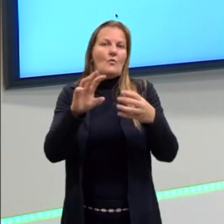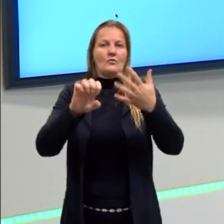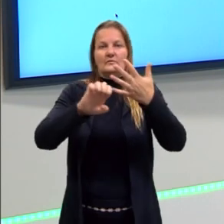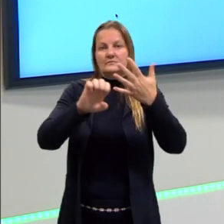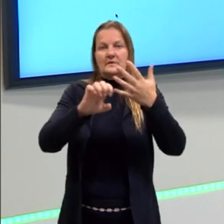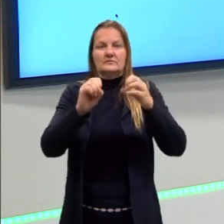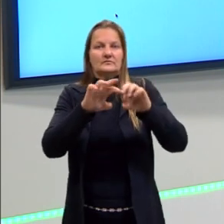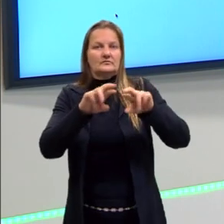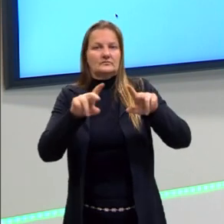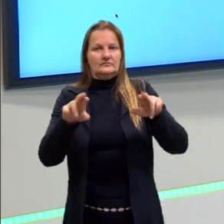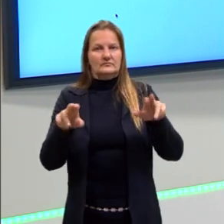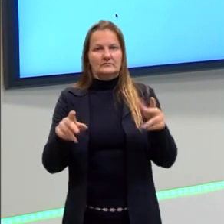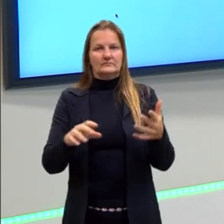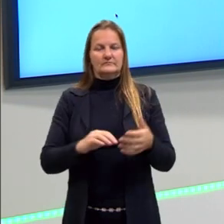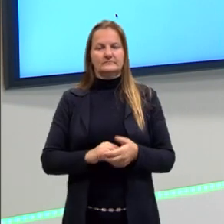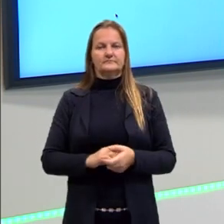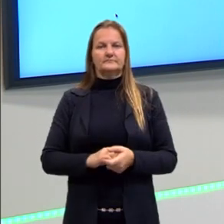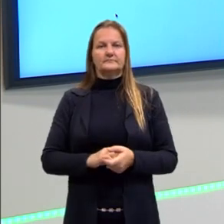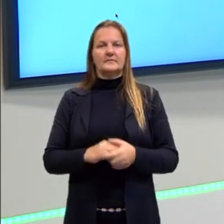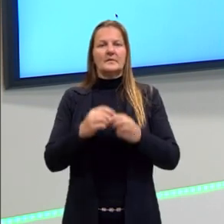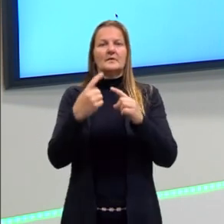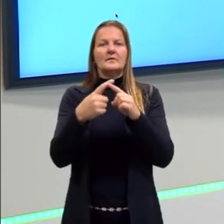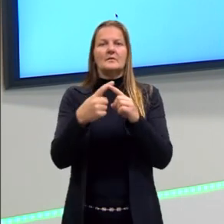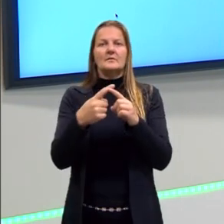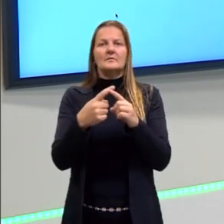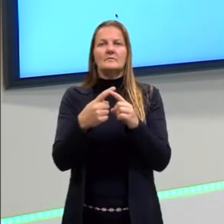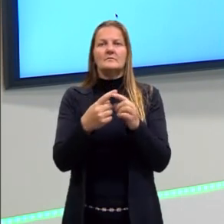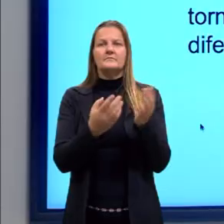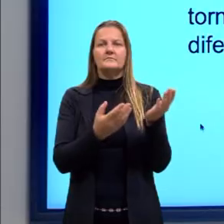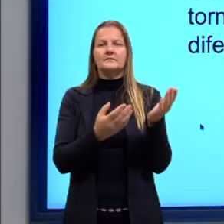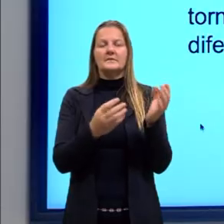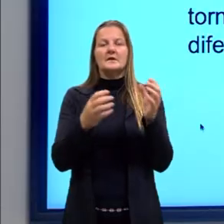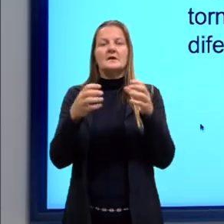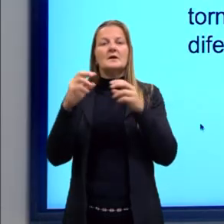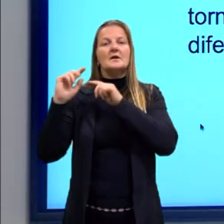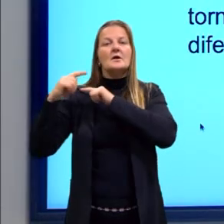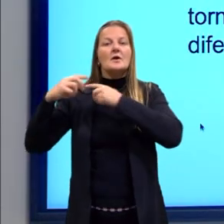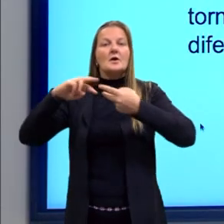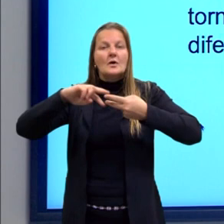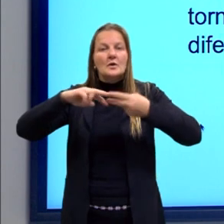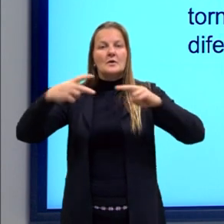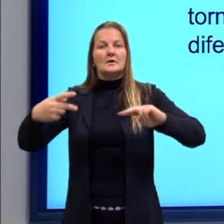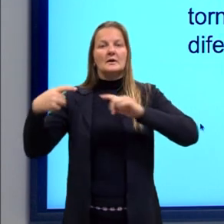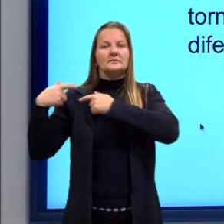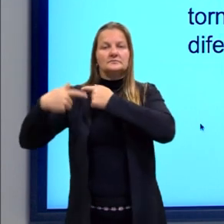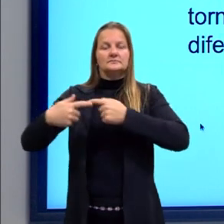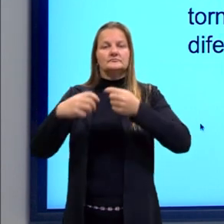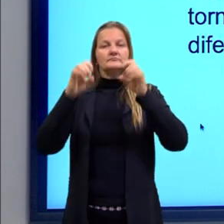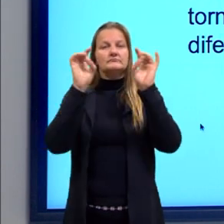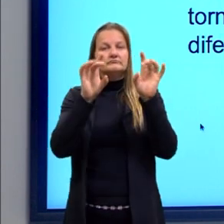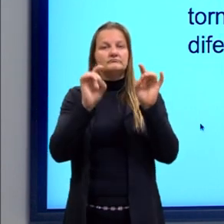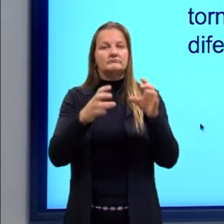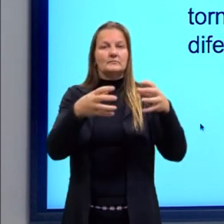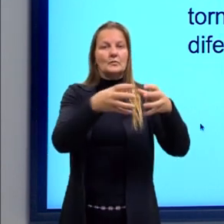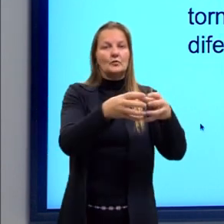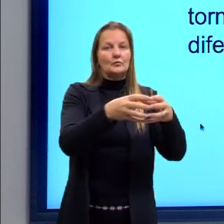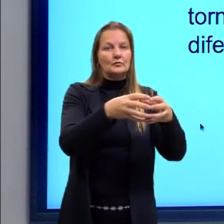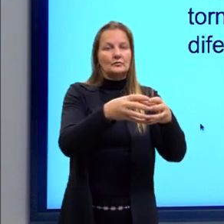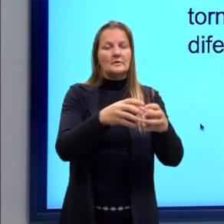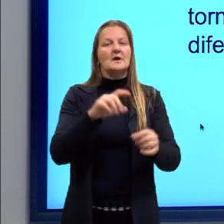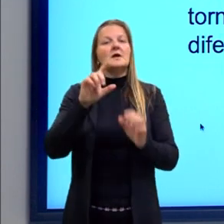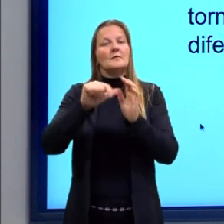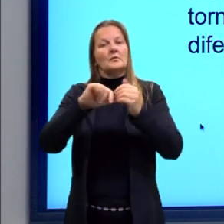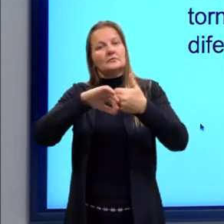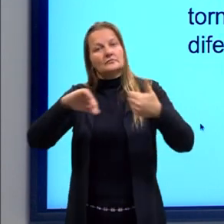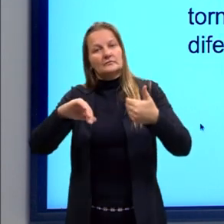tem essa, essa, essa característica. Então, isso se chama hereditariedade específica. Depois, nós temos